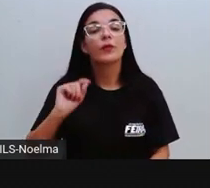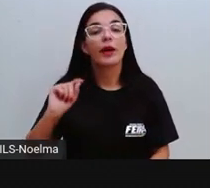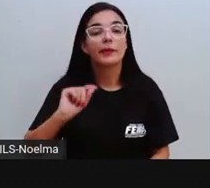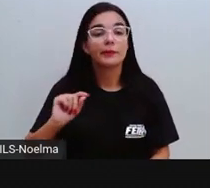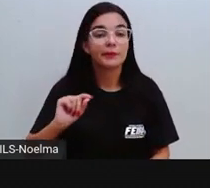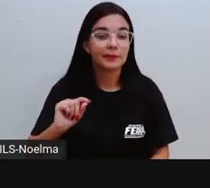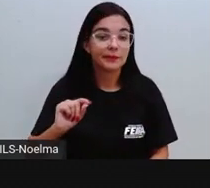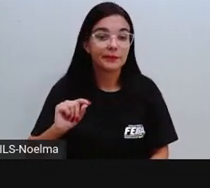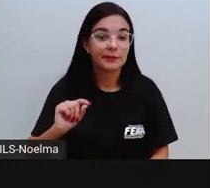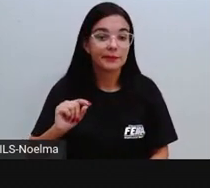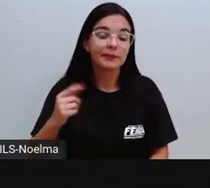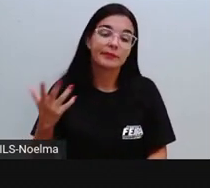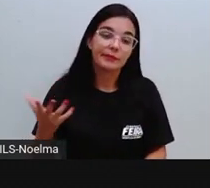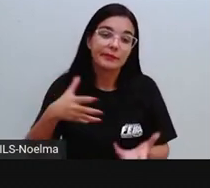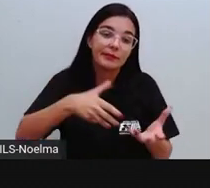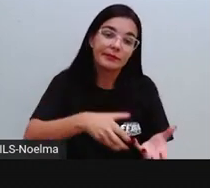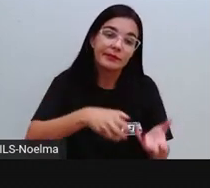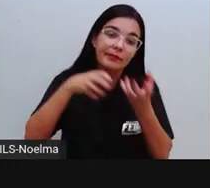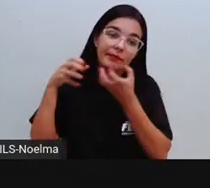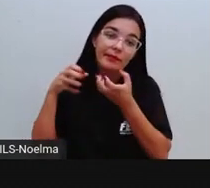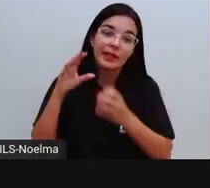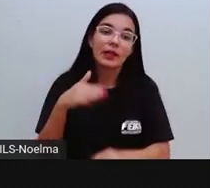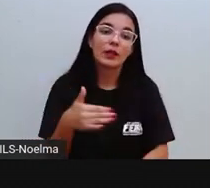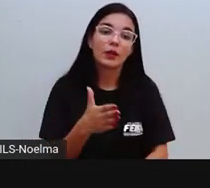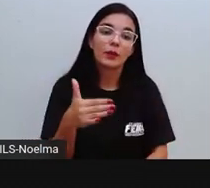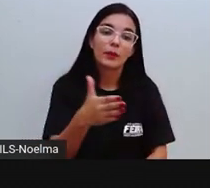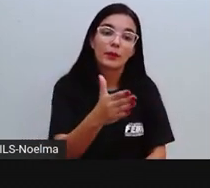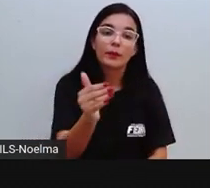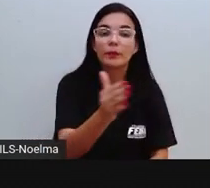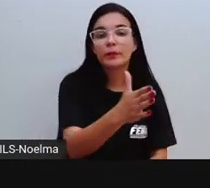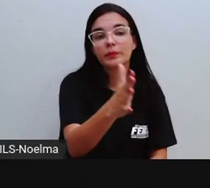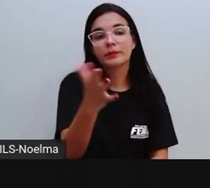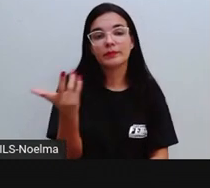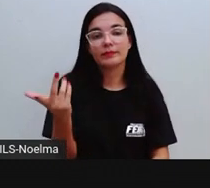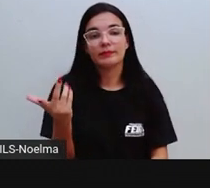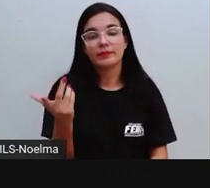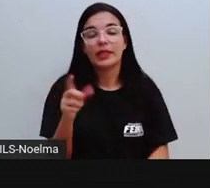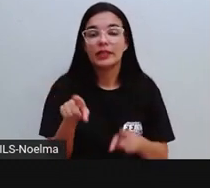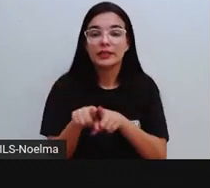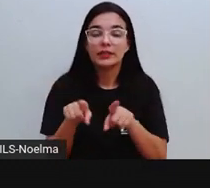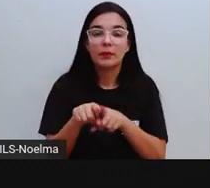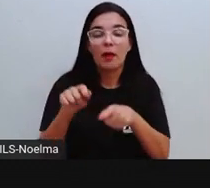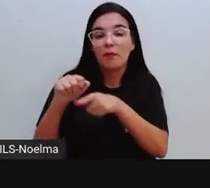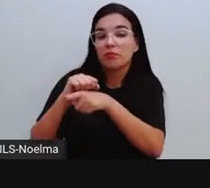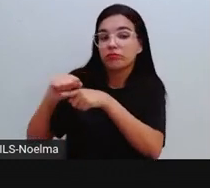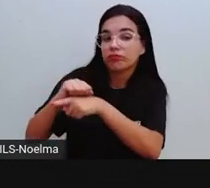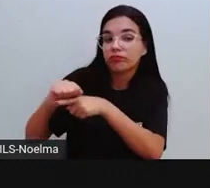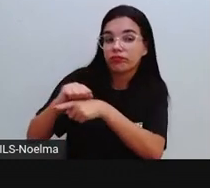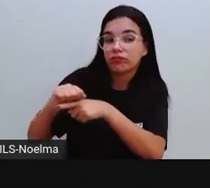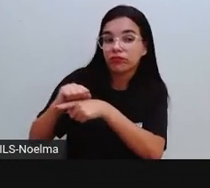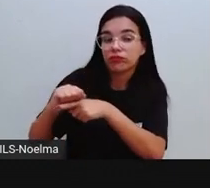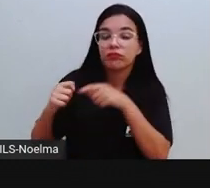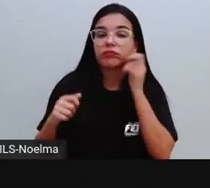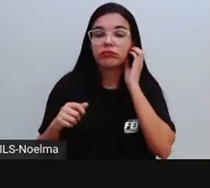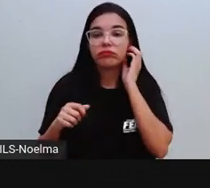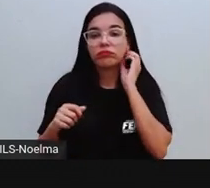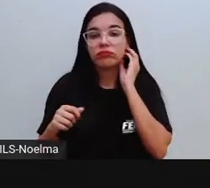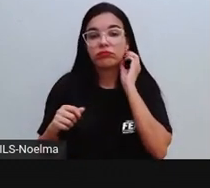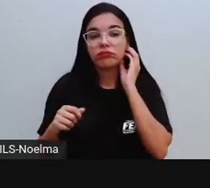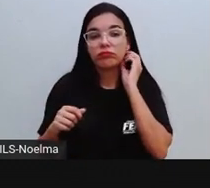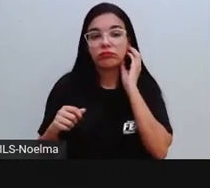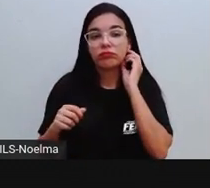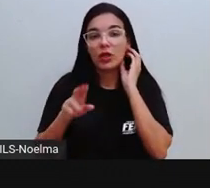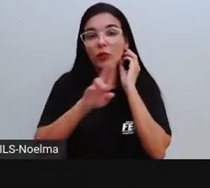do extrativismo do látex, que são em uma